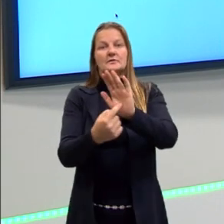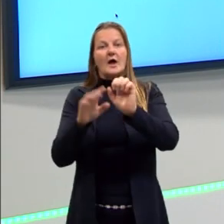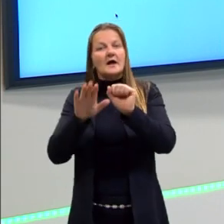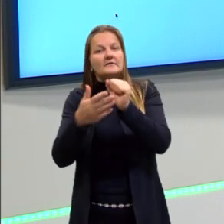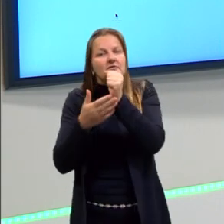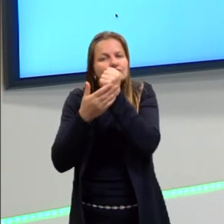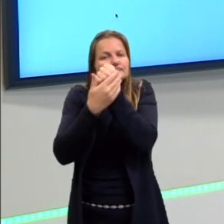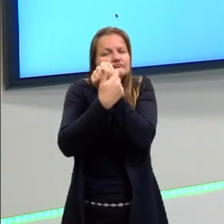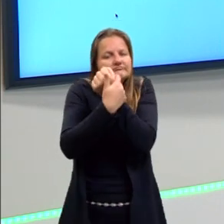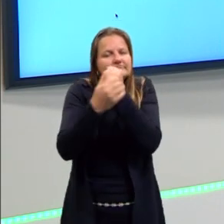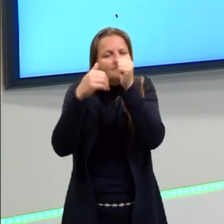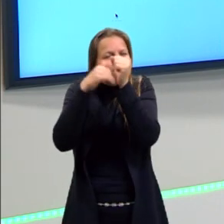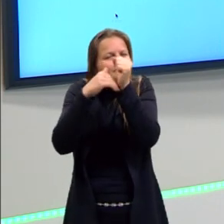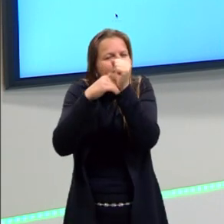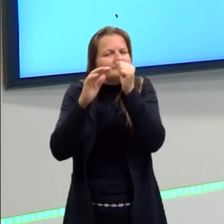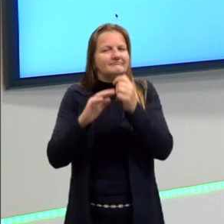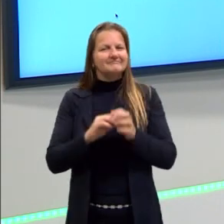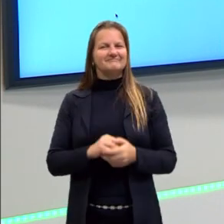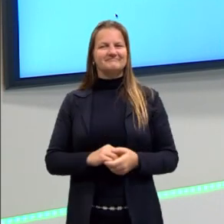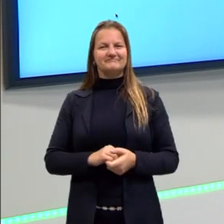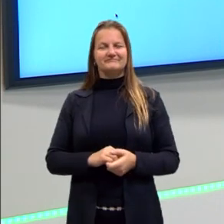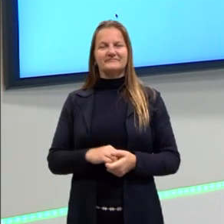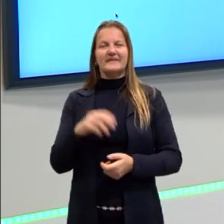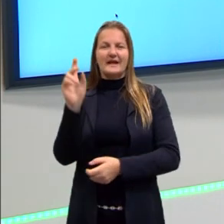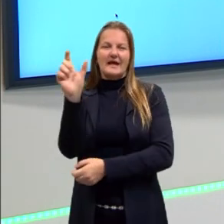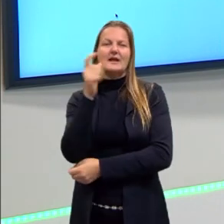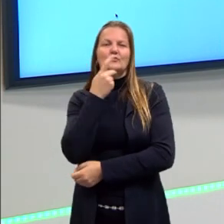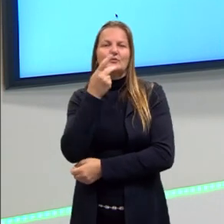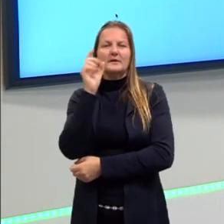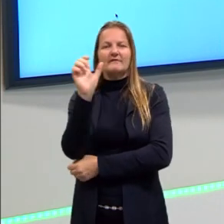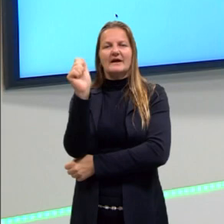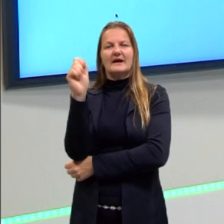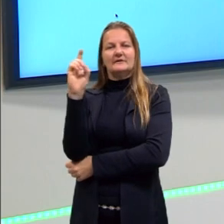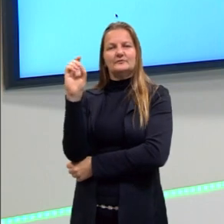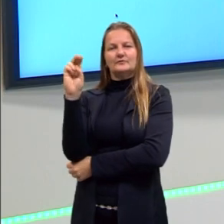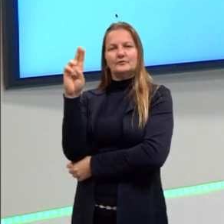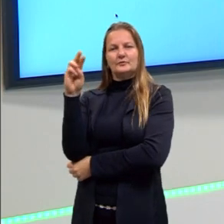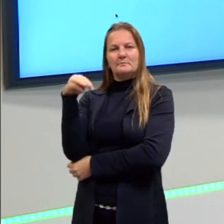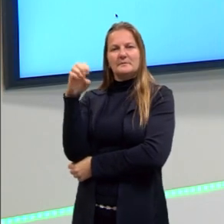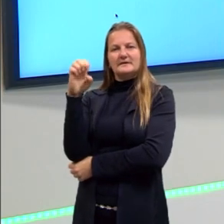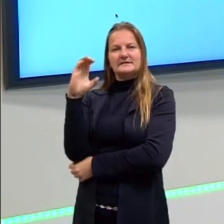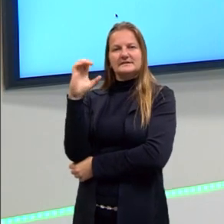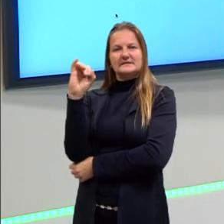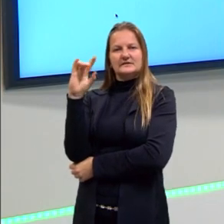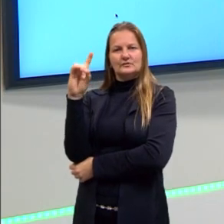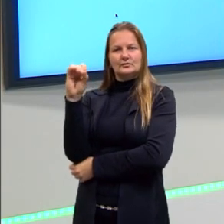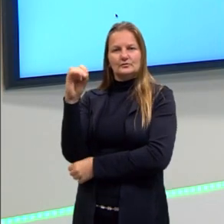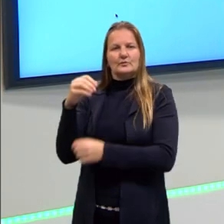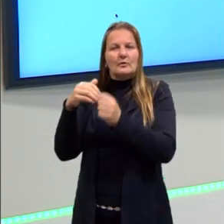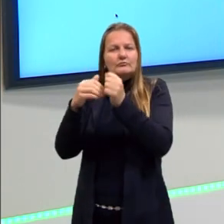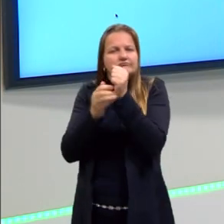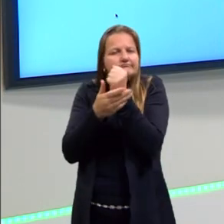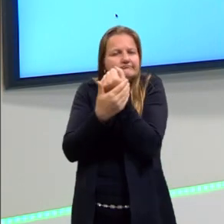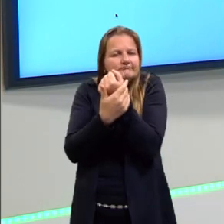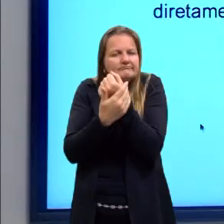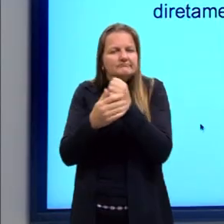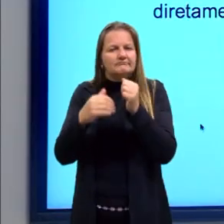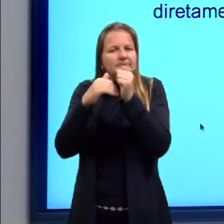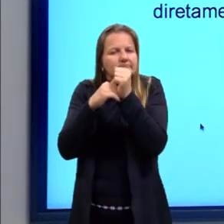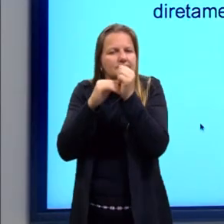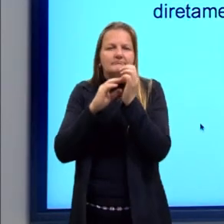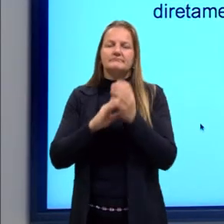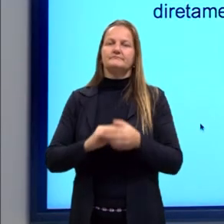Podem ficar ali só adormecidos, entre aspas. Então, as informações gênicas